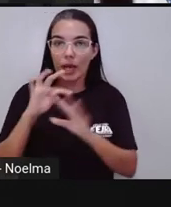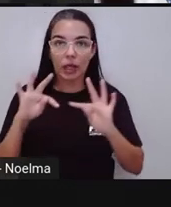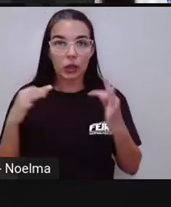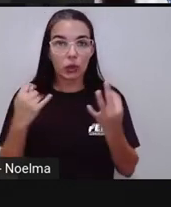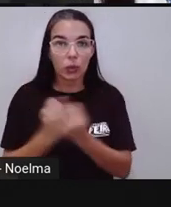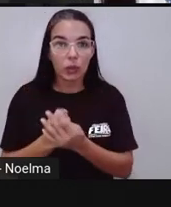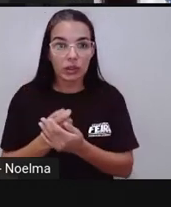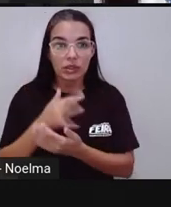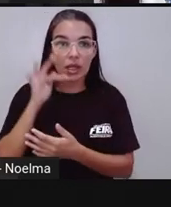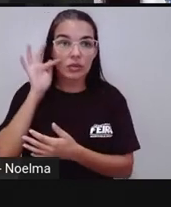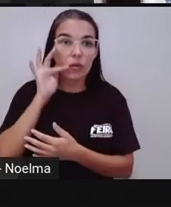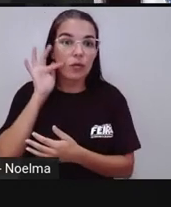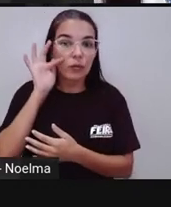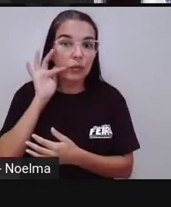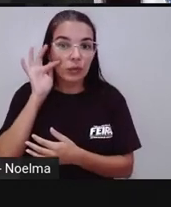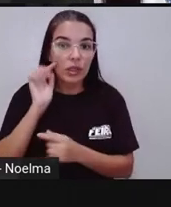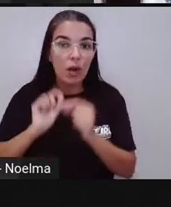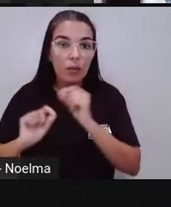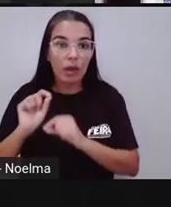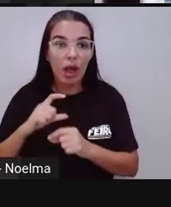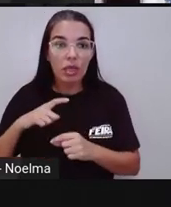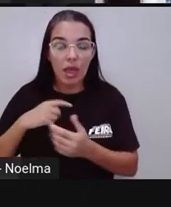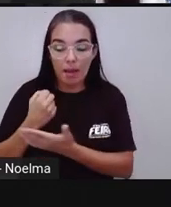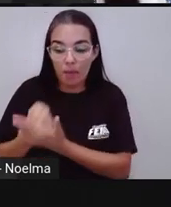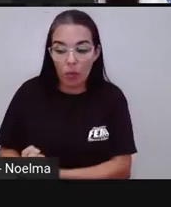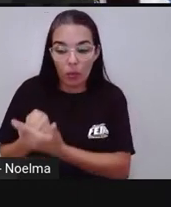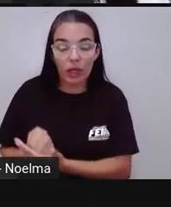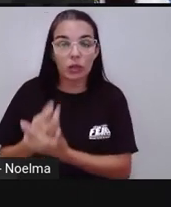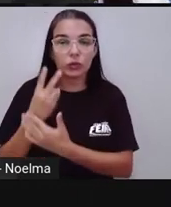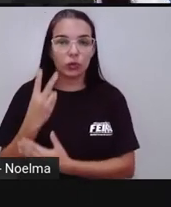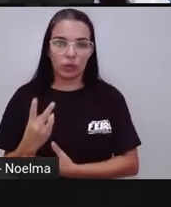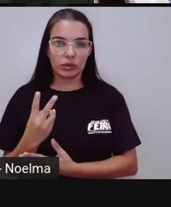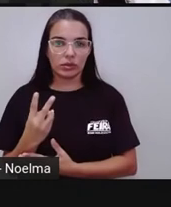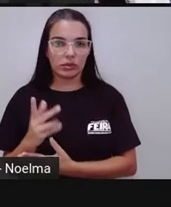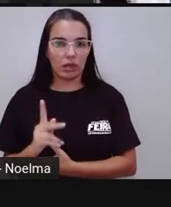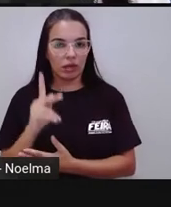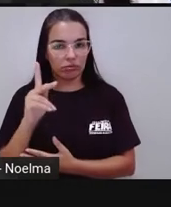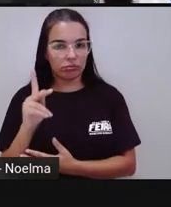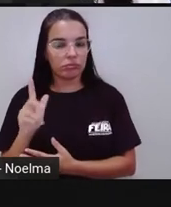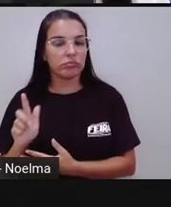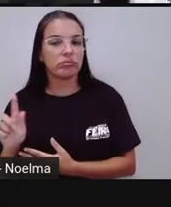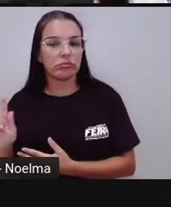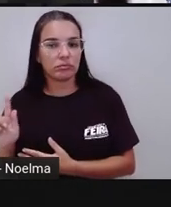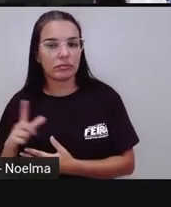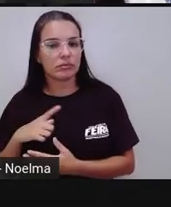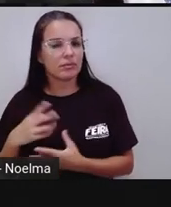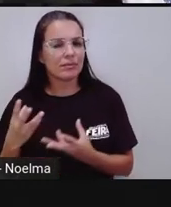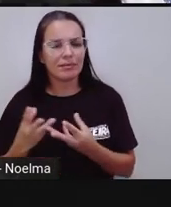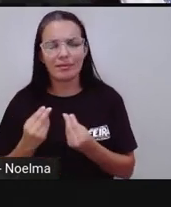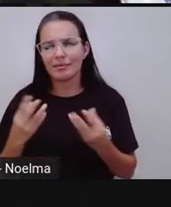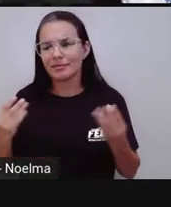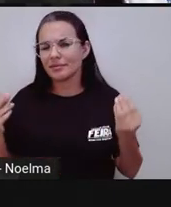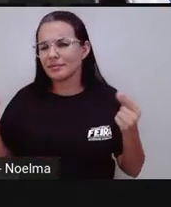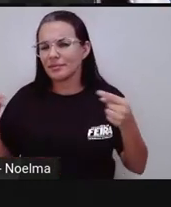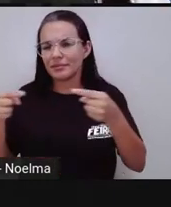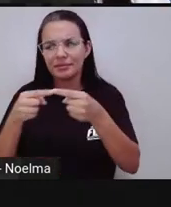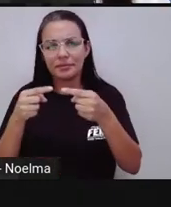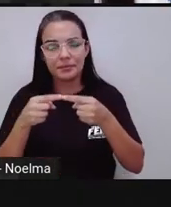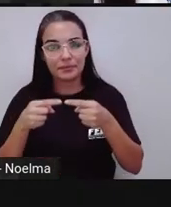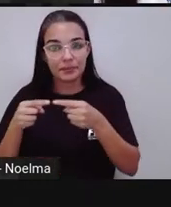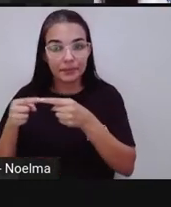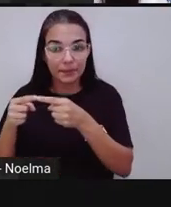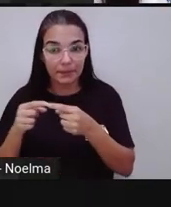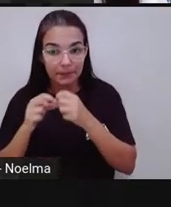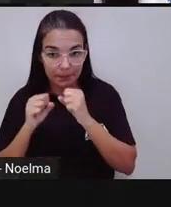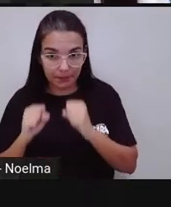frutas, ter a massa de 2 quilogramas. Então, existem várias combinações possíveis para que